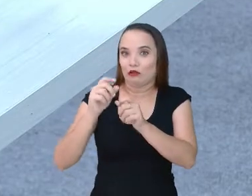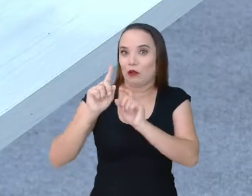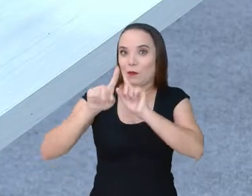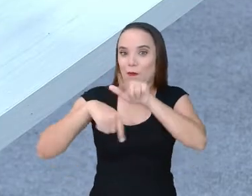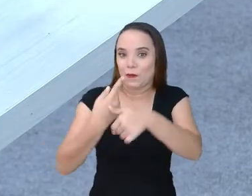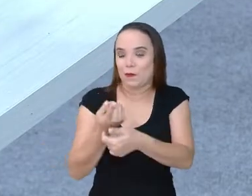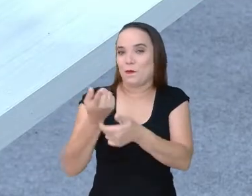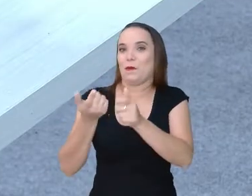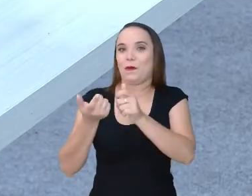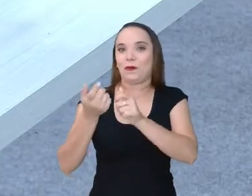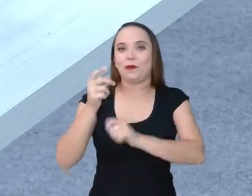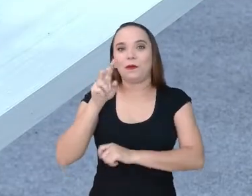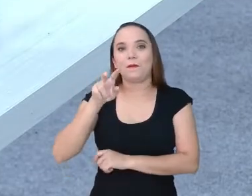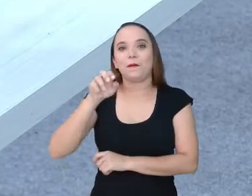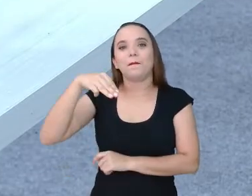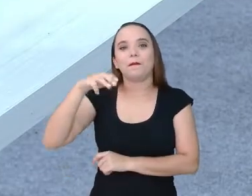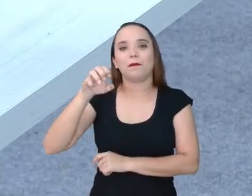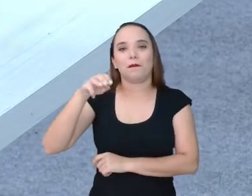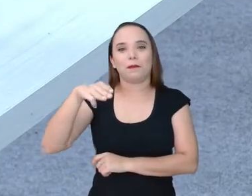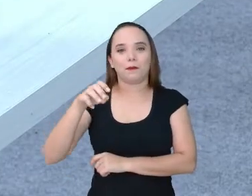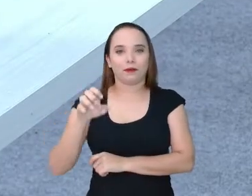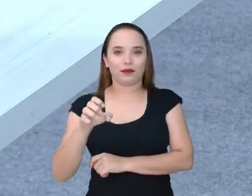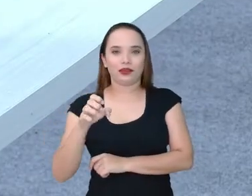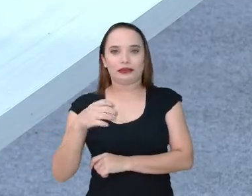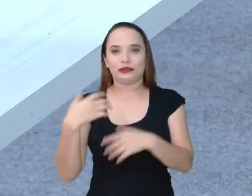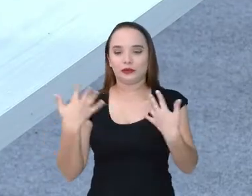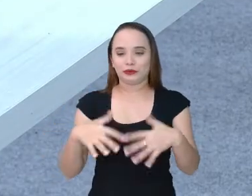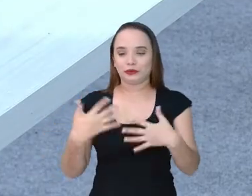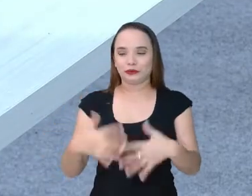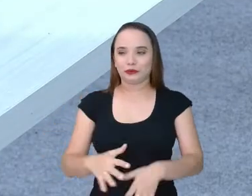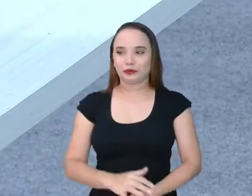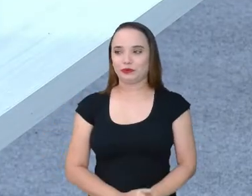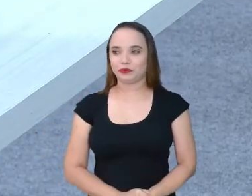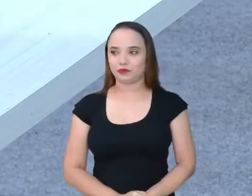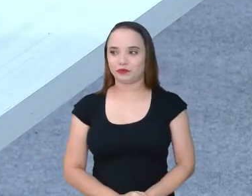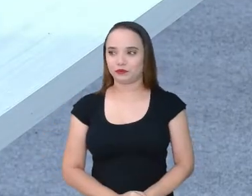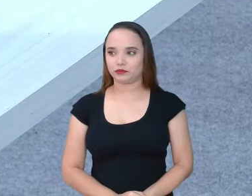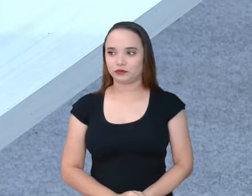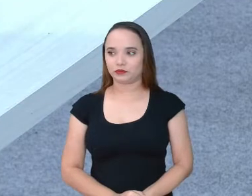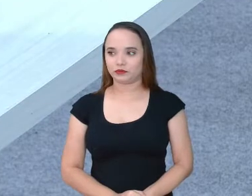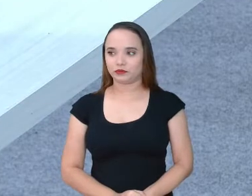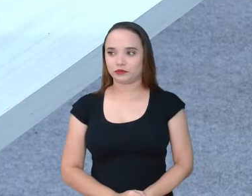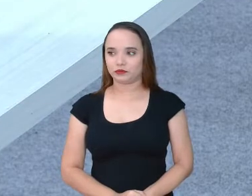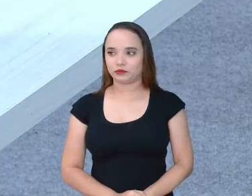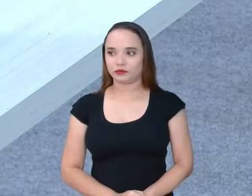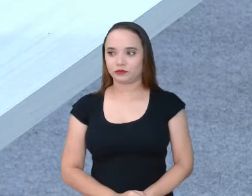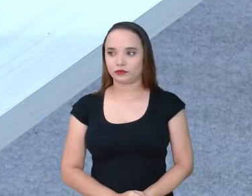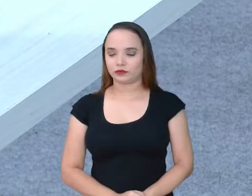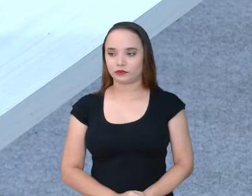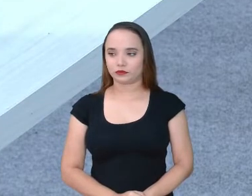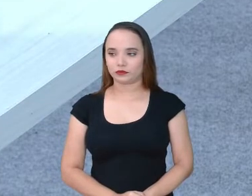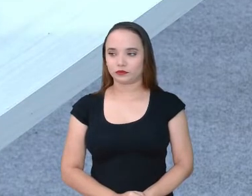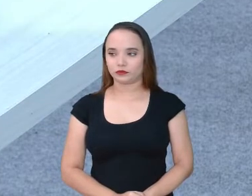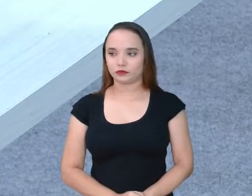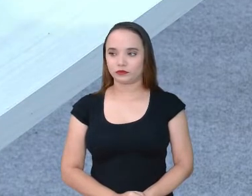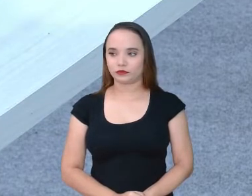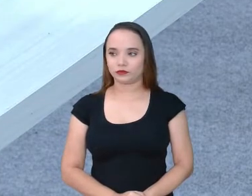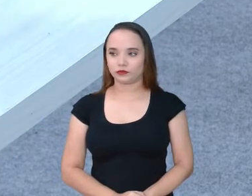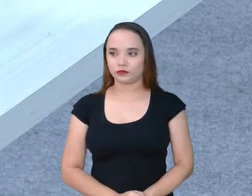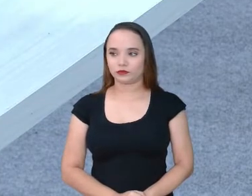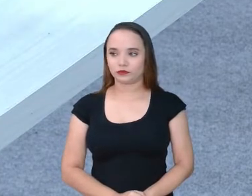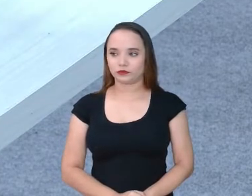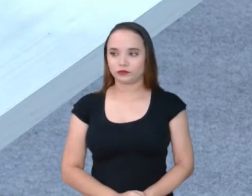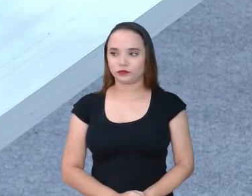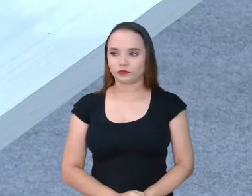Ó. O que é você quer fazer? Peraí, eu vou explicar agora. Ah. Puxa aqui. Eu sei não o que tá acontecendo, não, Bidinha. Me